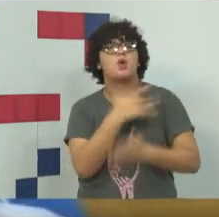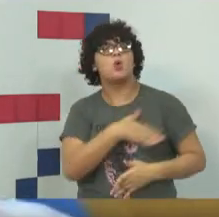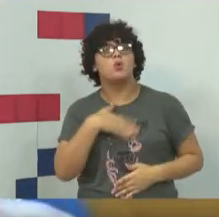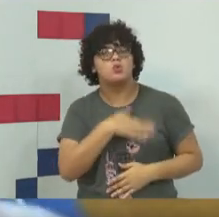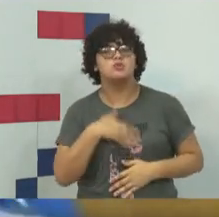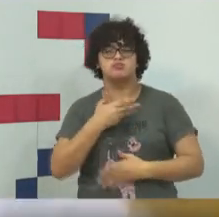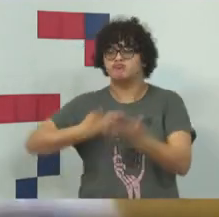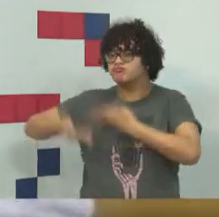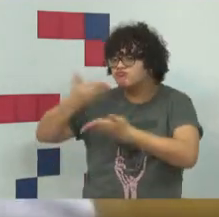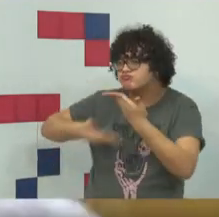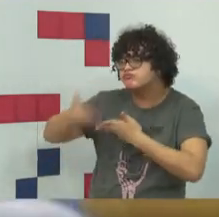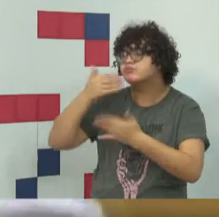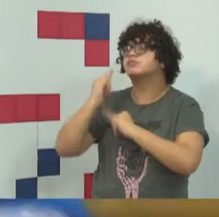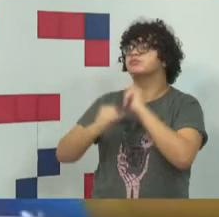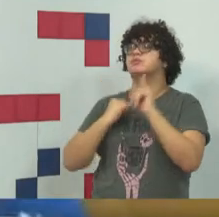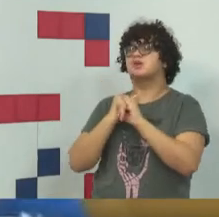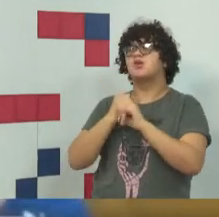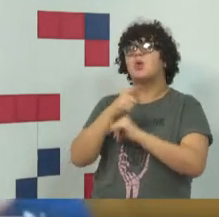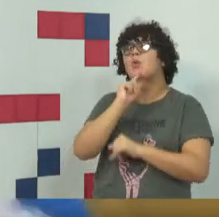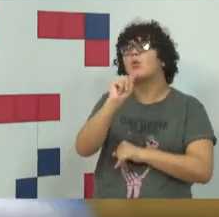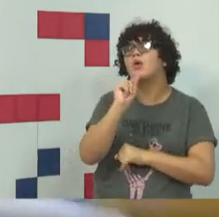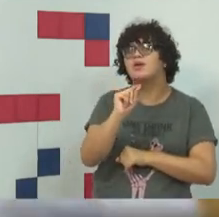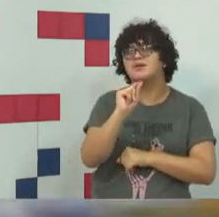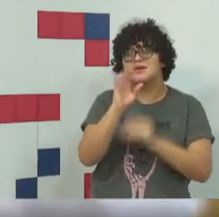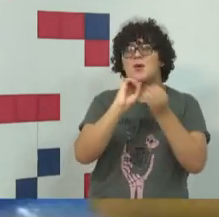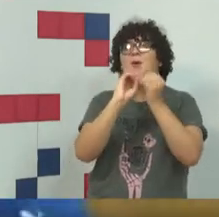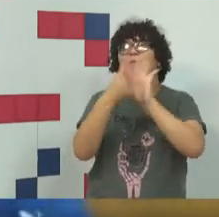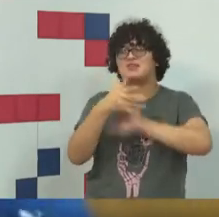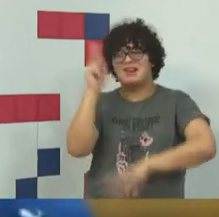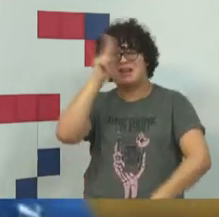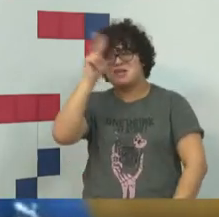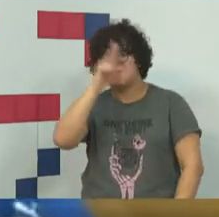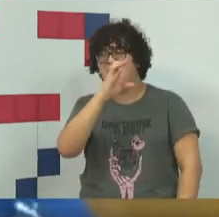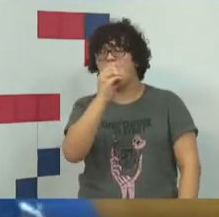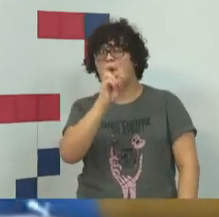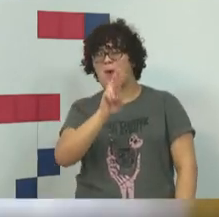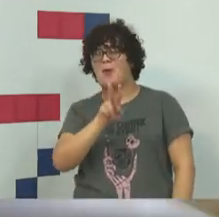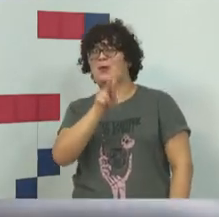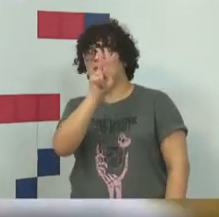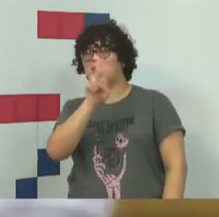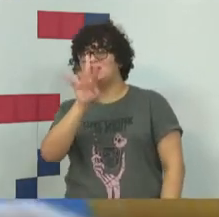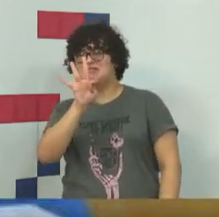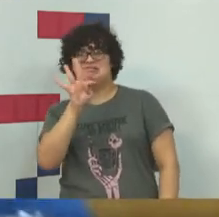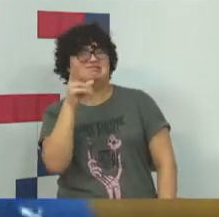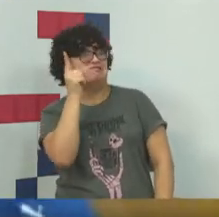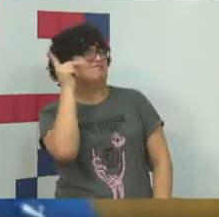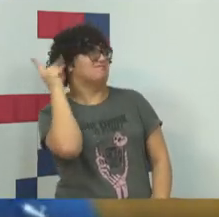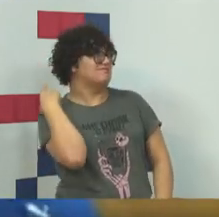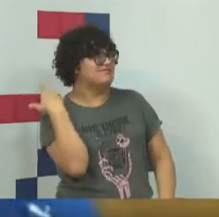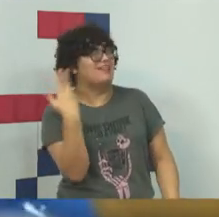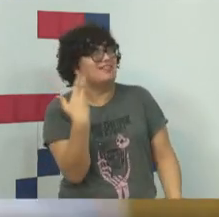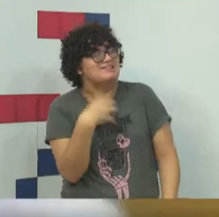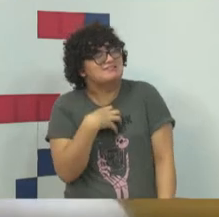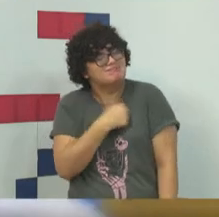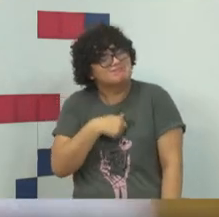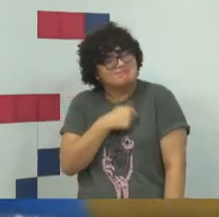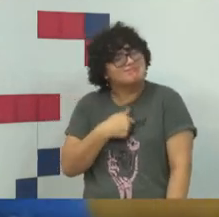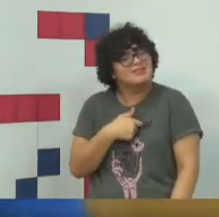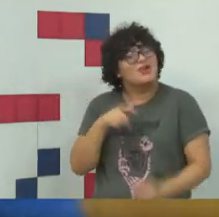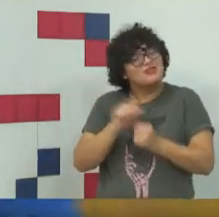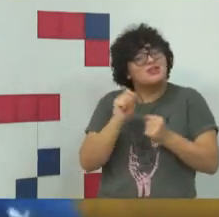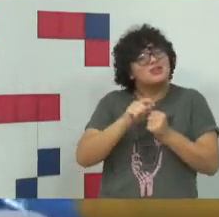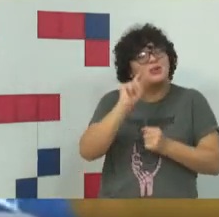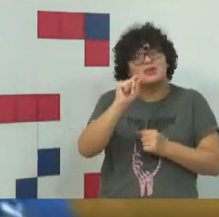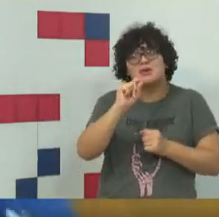interação digital, desde a época do Orkut, enfim, eu fazia um programa de rádio, onde a gente